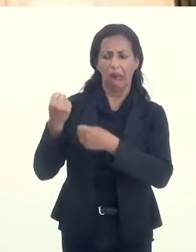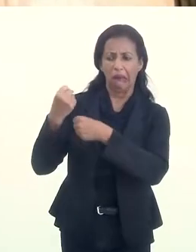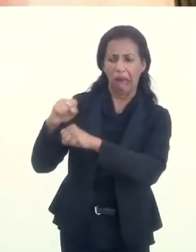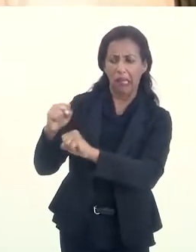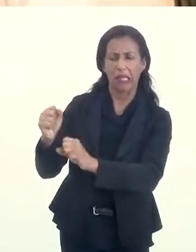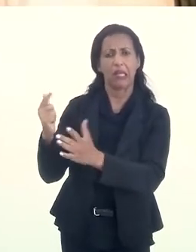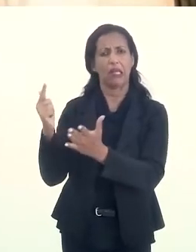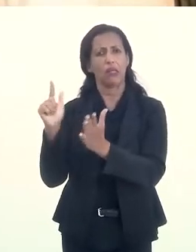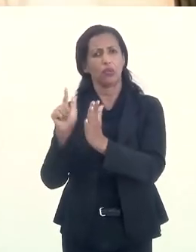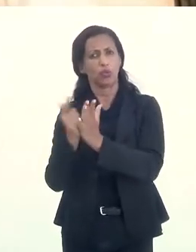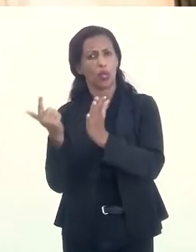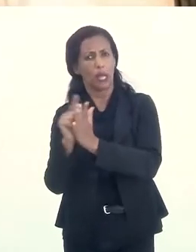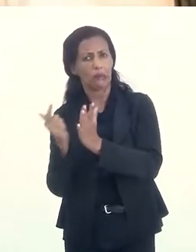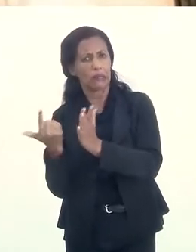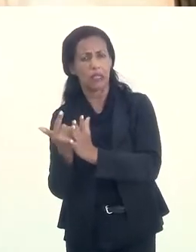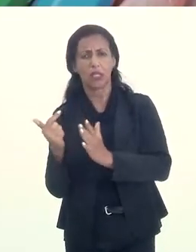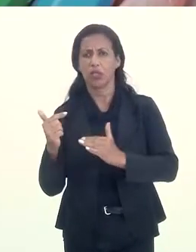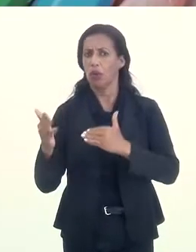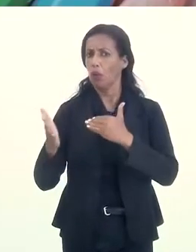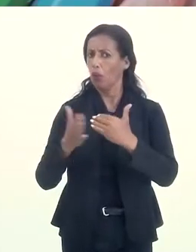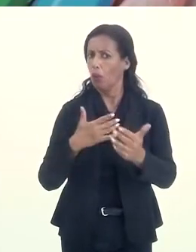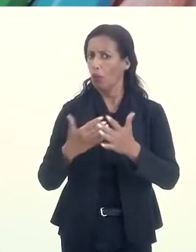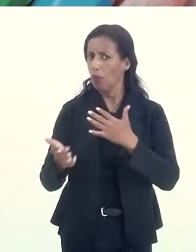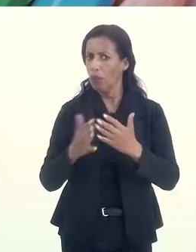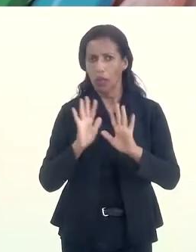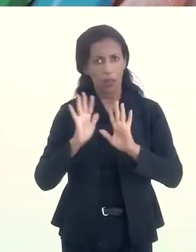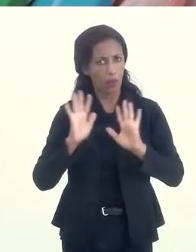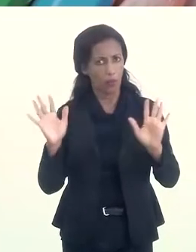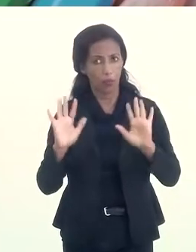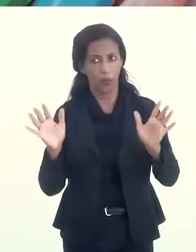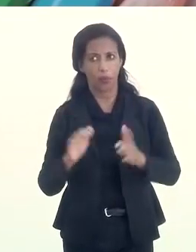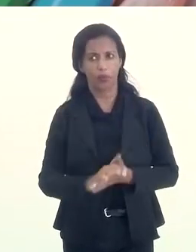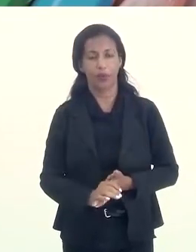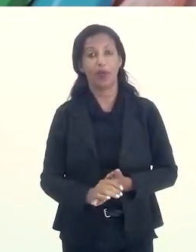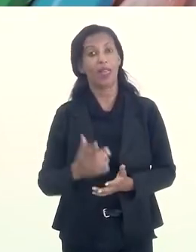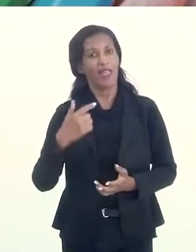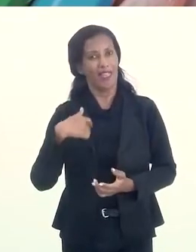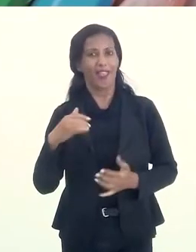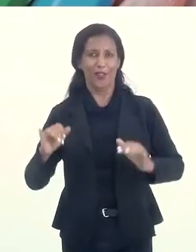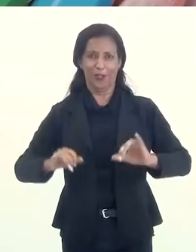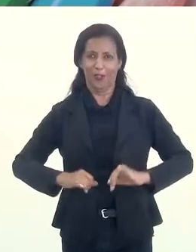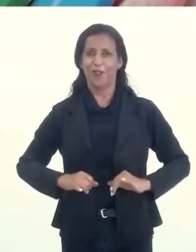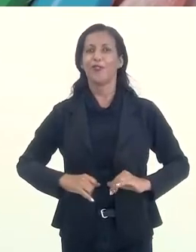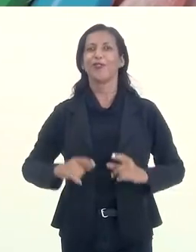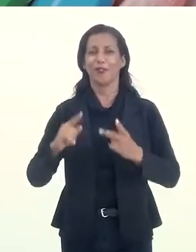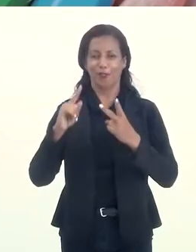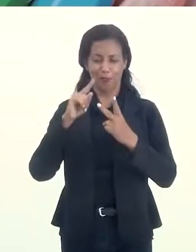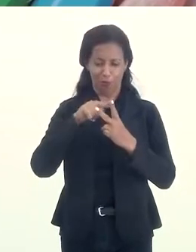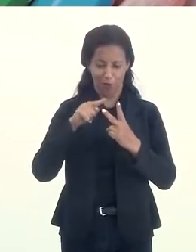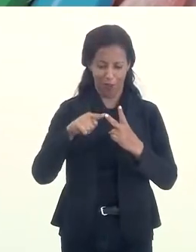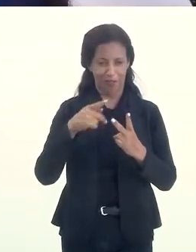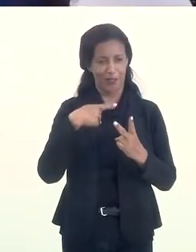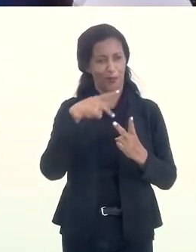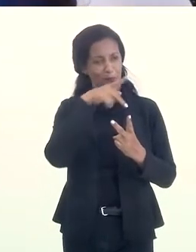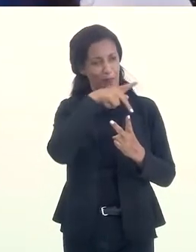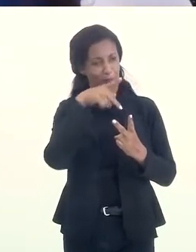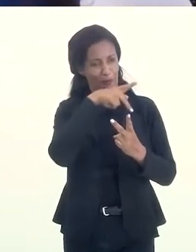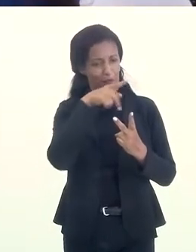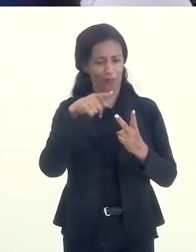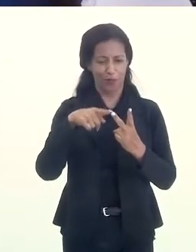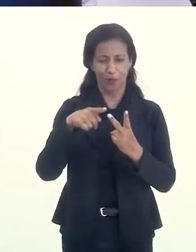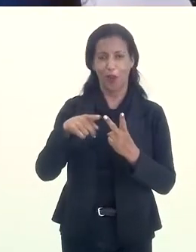jornalista... É, eu ia falar isso, eu sofro disso duas vezes, viu? Como professora e como jornalista.